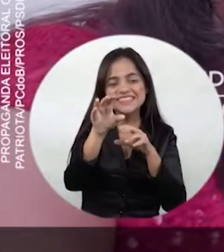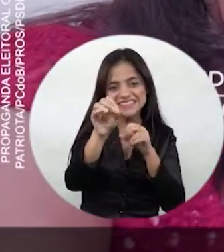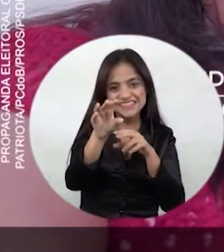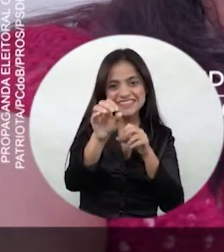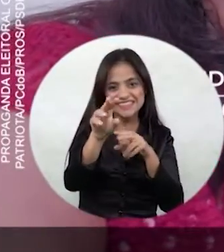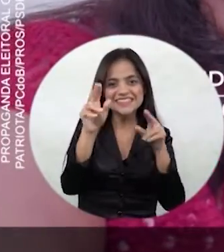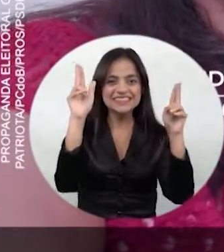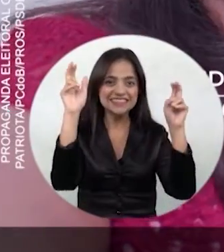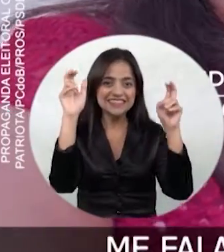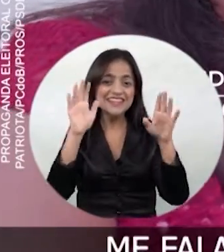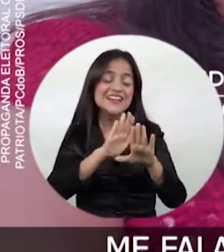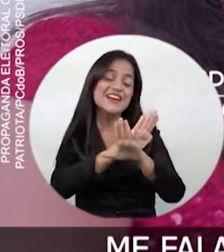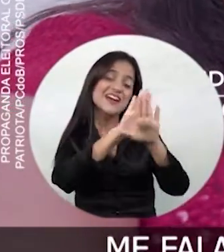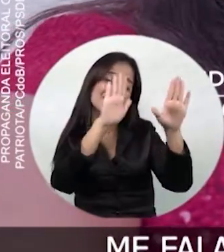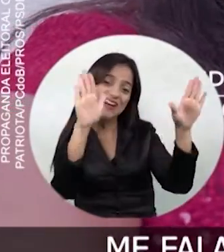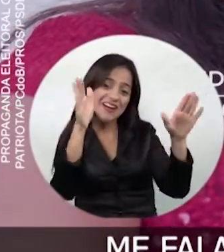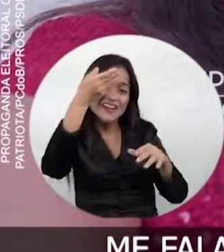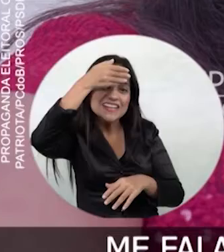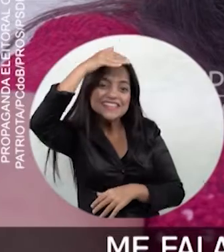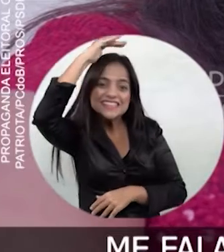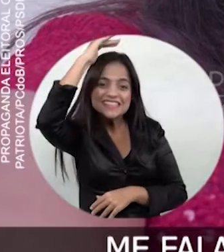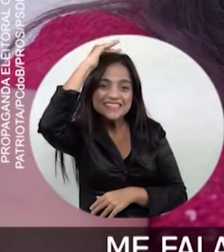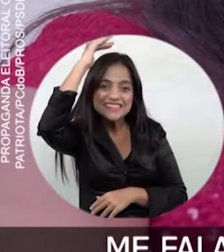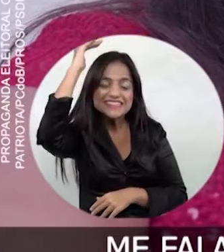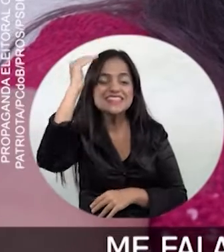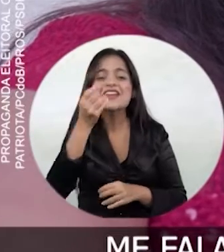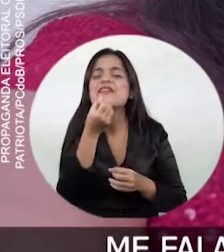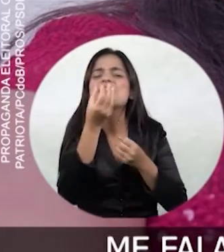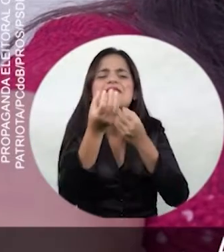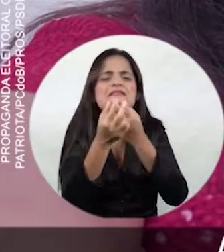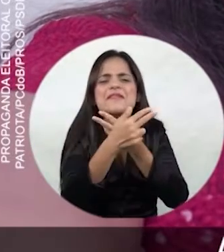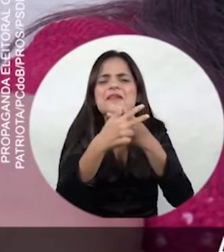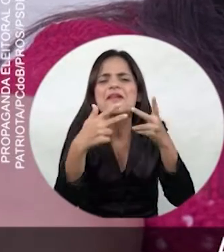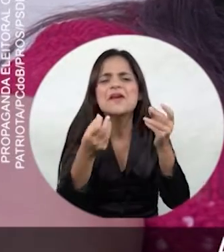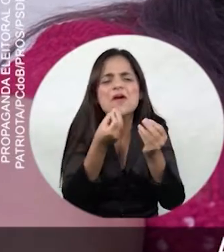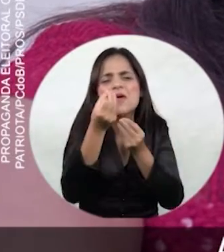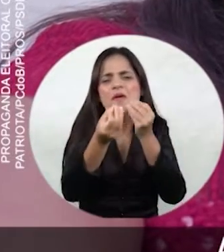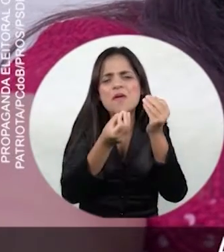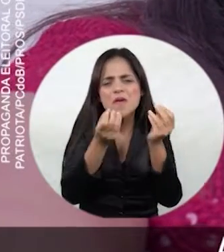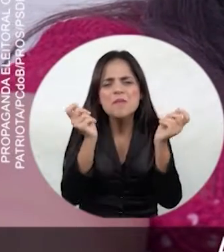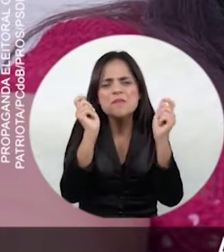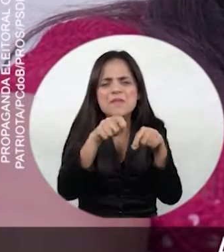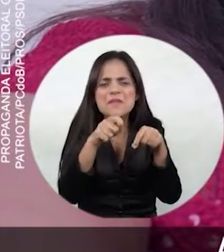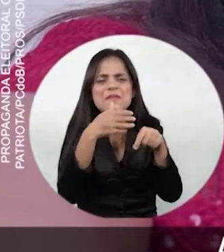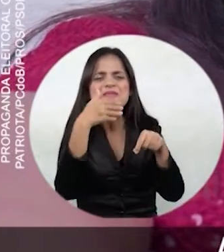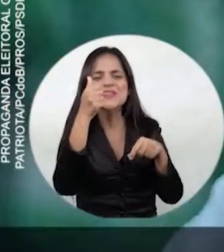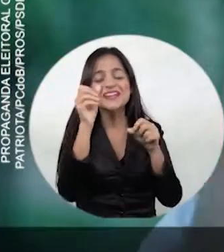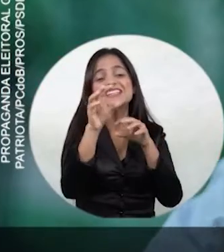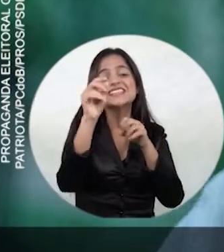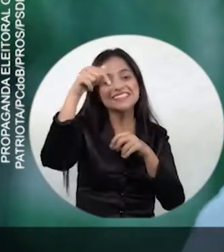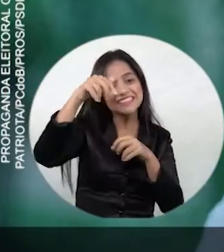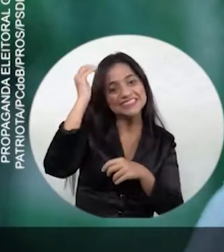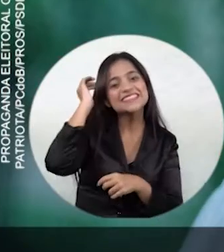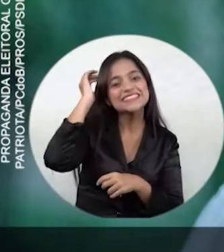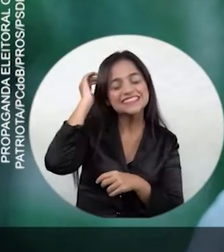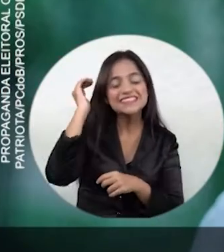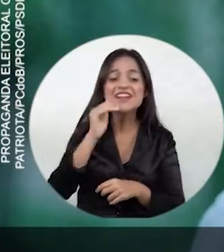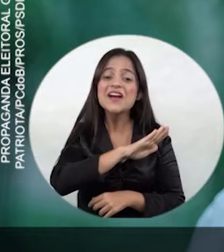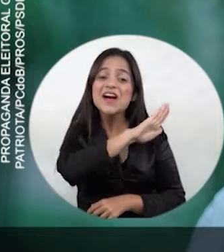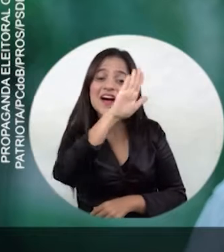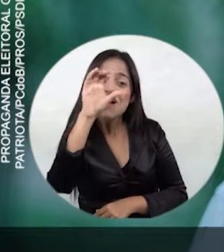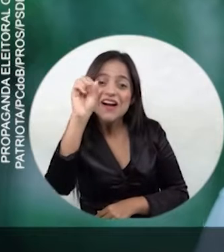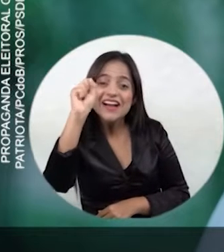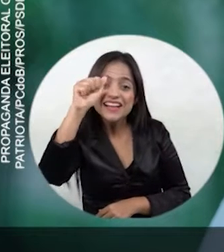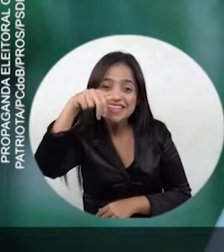Oi Zé. Me fala uma coisa, como pode ser feito para melhorar ainda mais a educação aqui em Tumbiara? Oi Sandra, oi